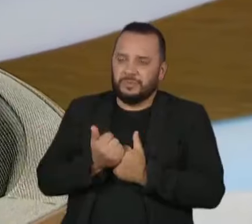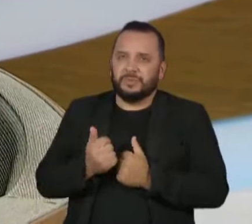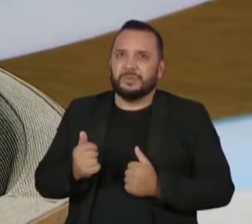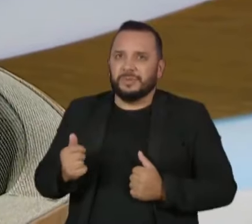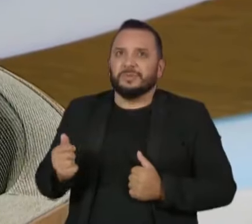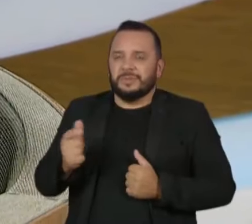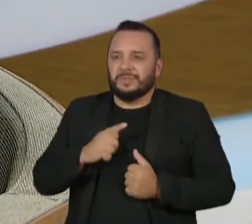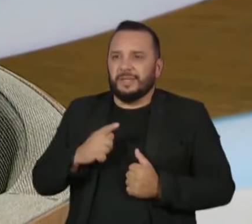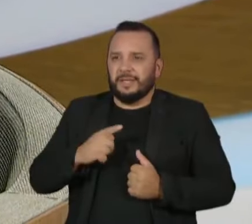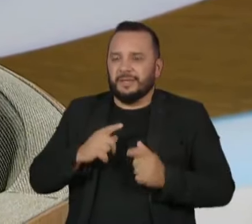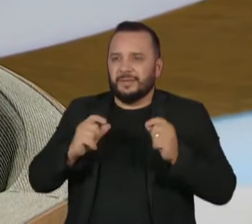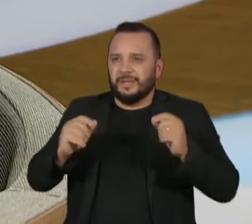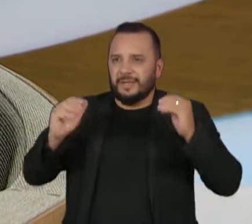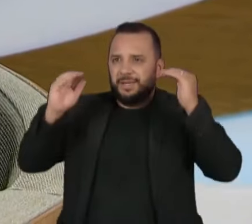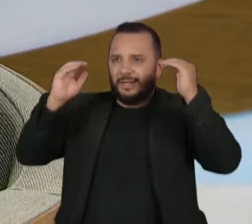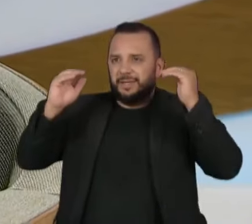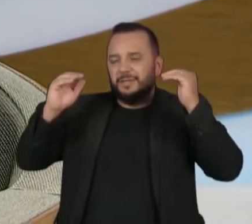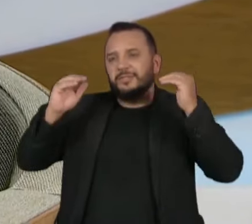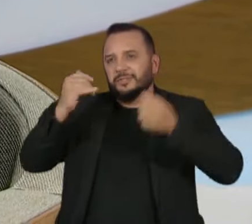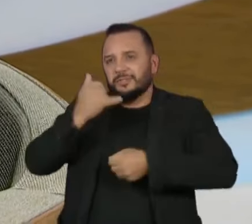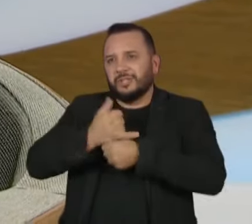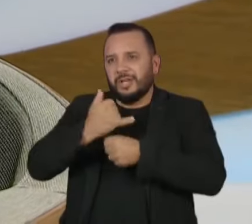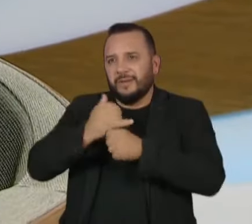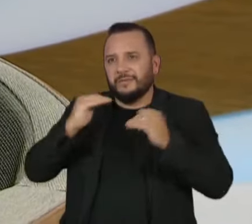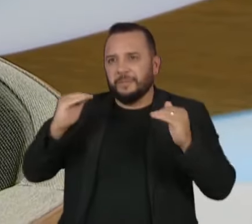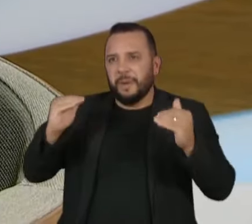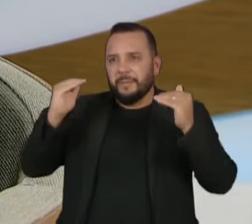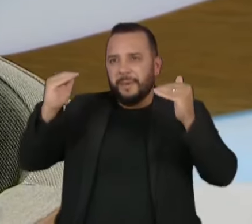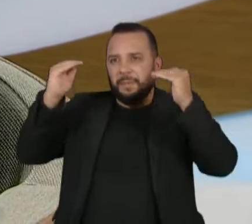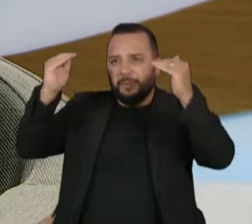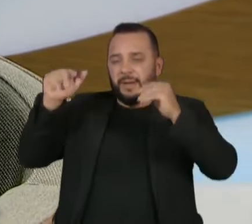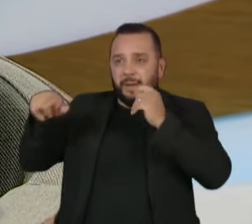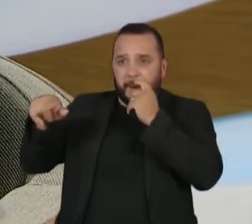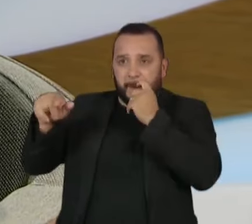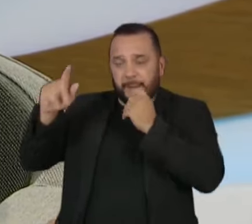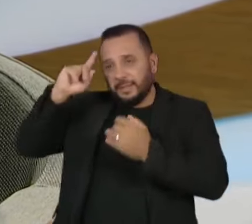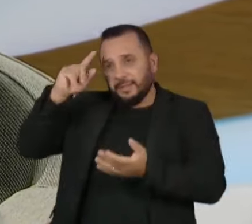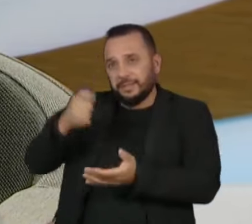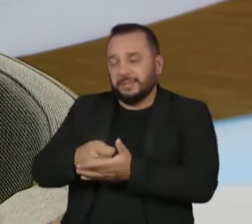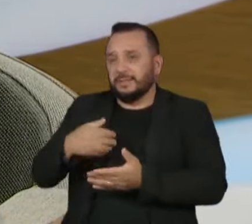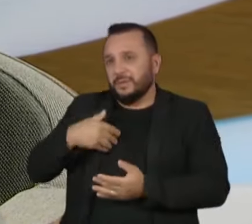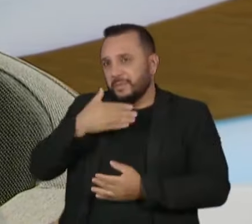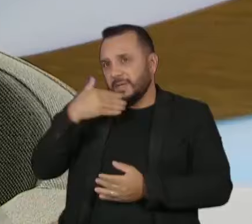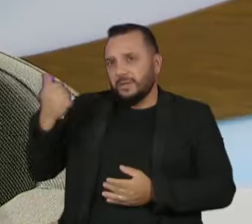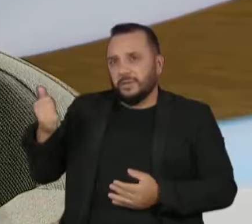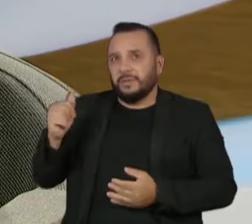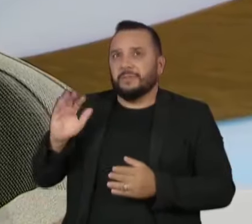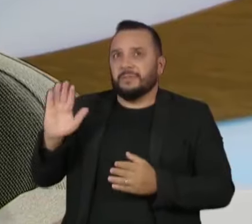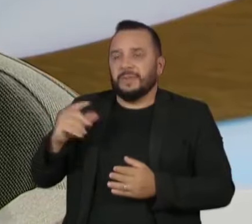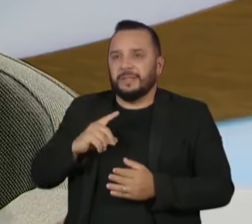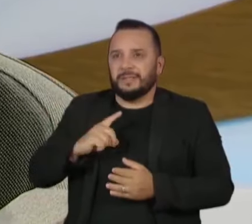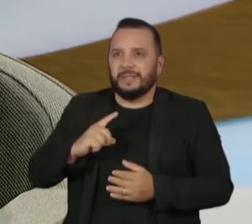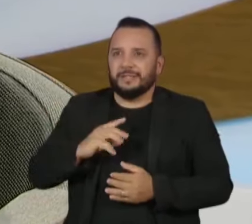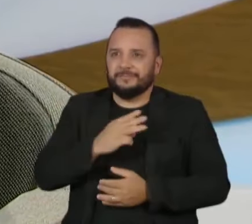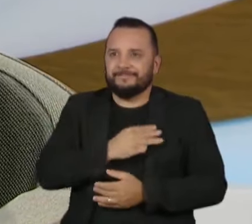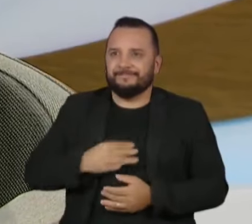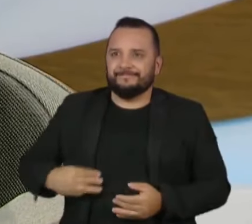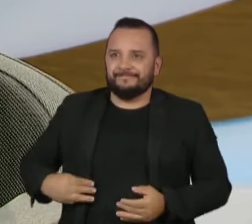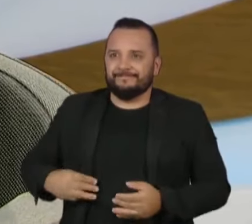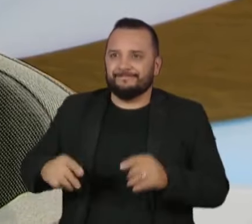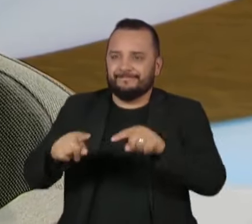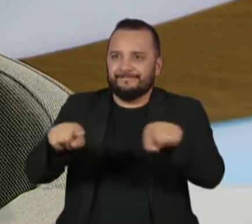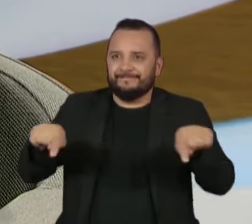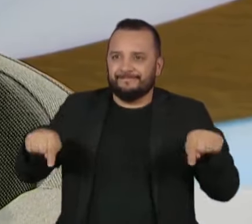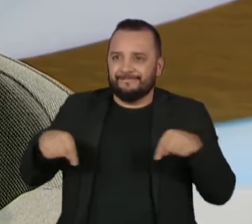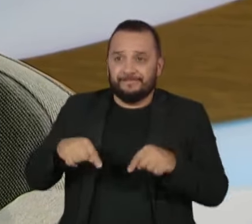cadeia hierárquica, para ele tomar a decisão que ele achar melhor. Mas esse processo, ele já chega no gabinete do ministro, é diferente do